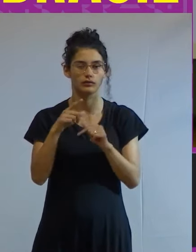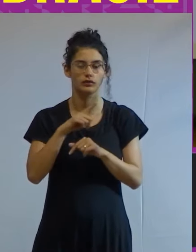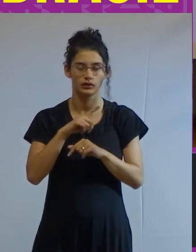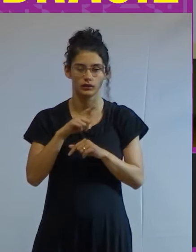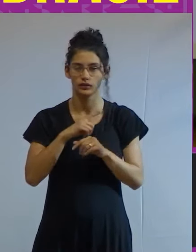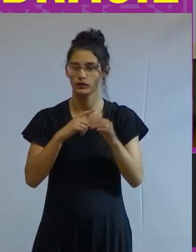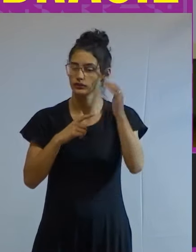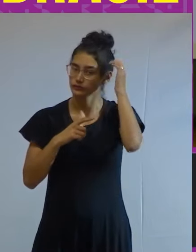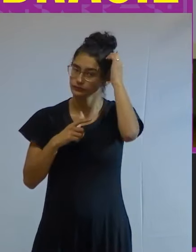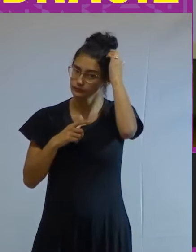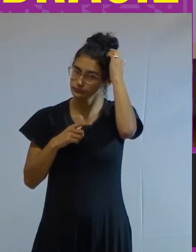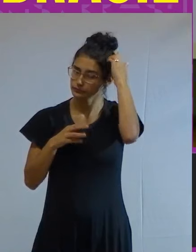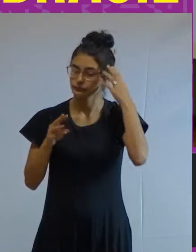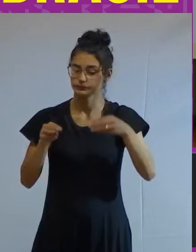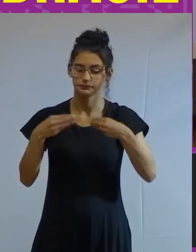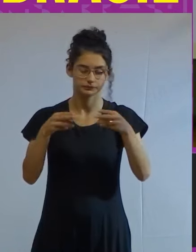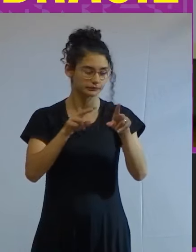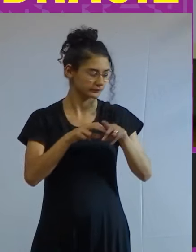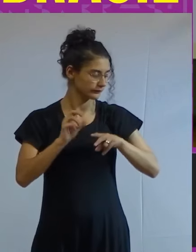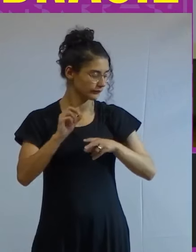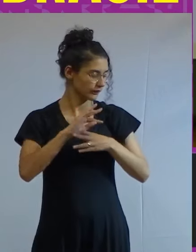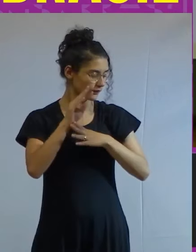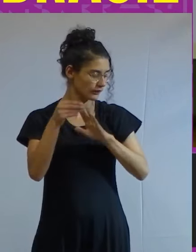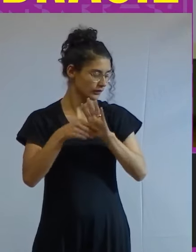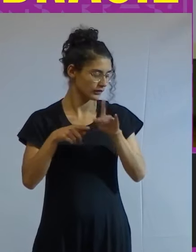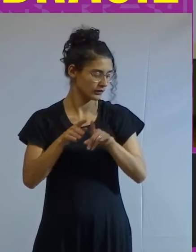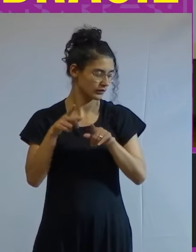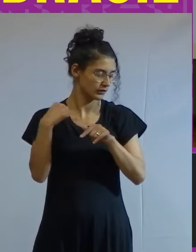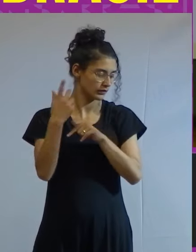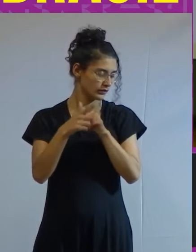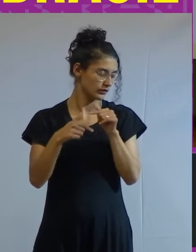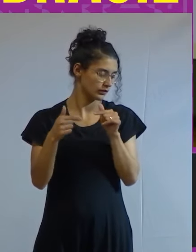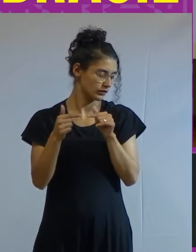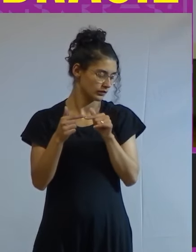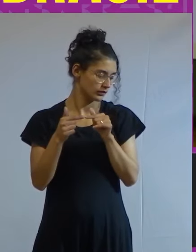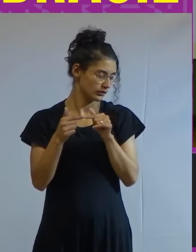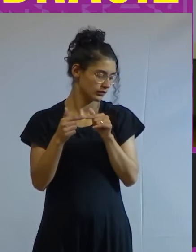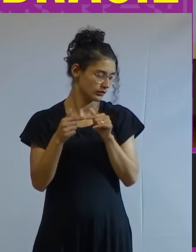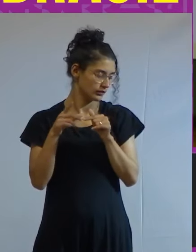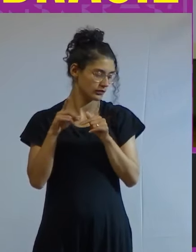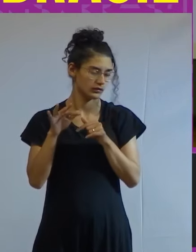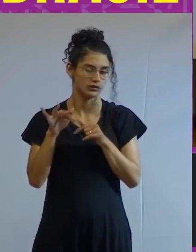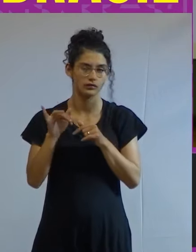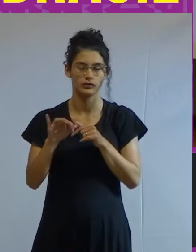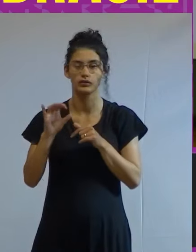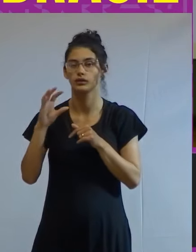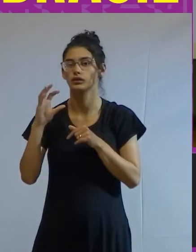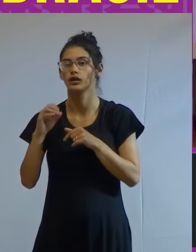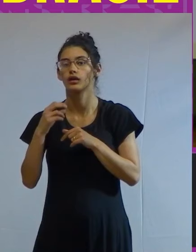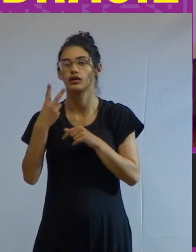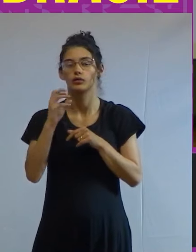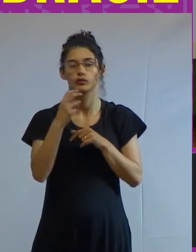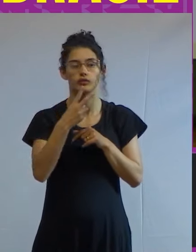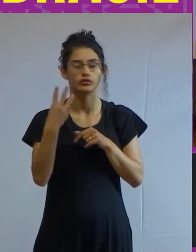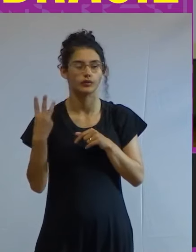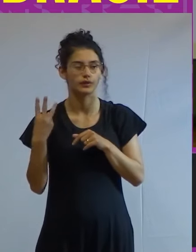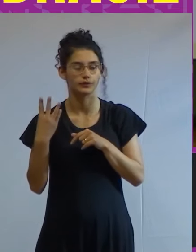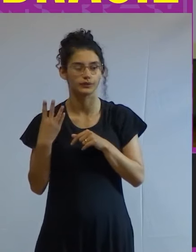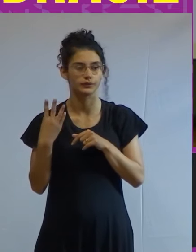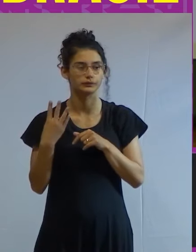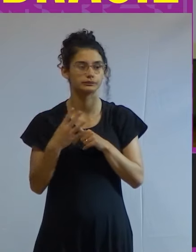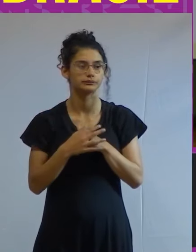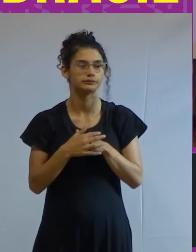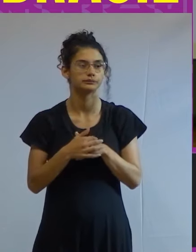do ministério da fazenda ao se colocar o objetivo do déficit zero em 2024 então